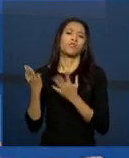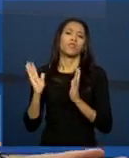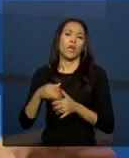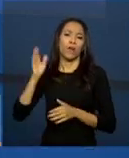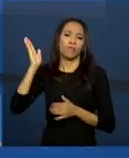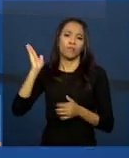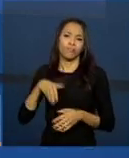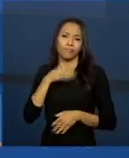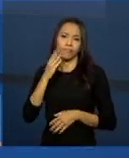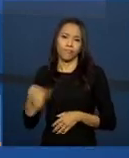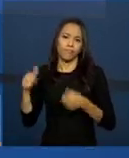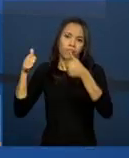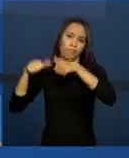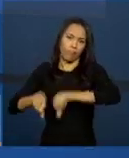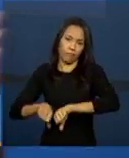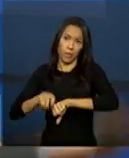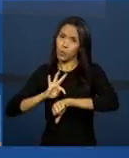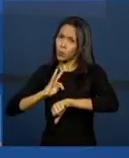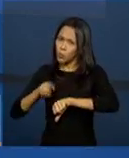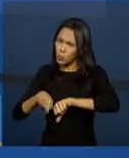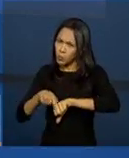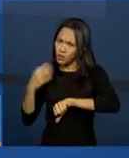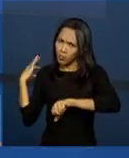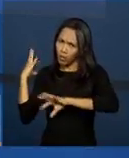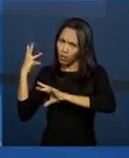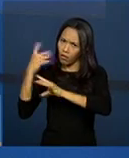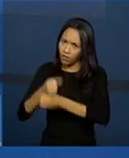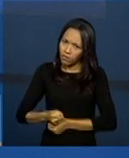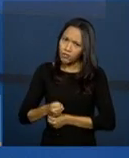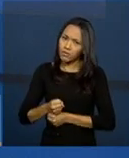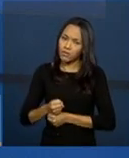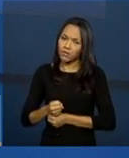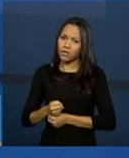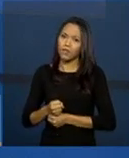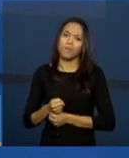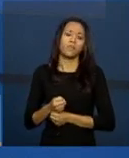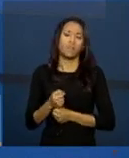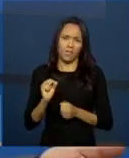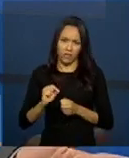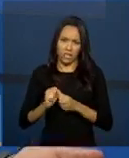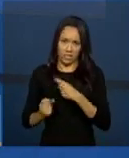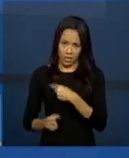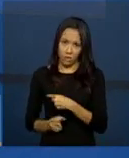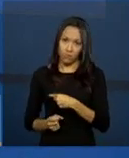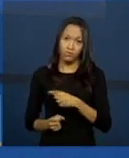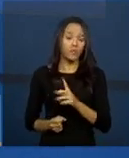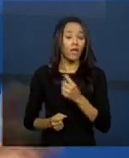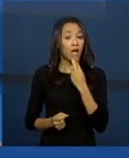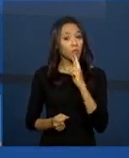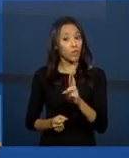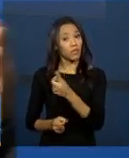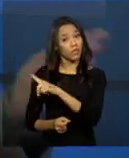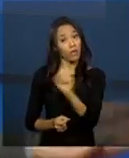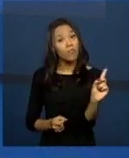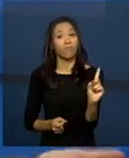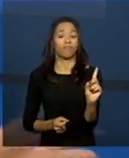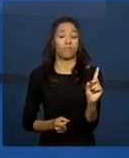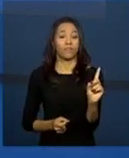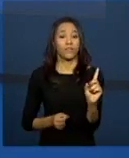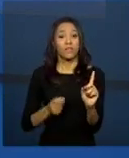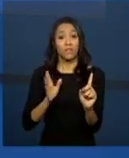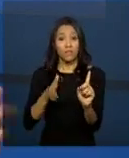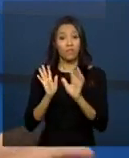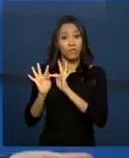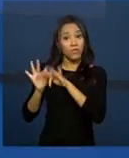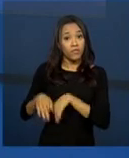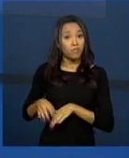já encerrou. Eu tenho que fazer tudo aquilo para trás? Eu digo que não. Principalmente aqueles que já encerraram.